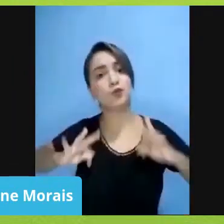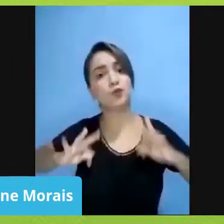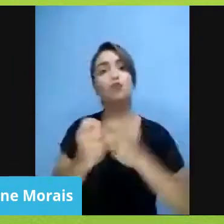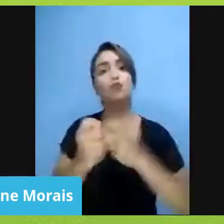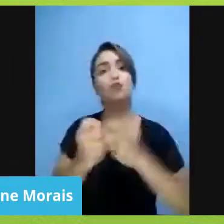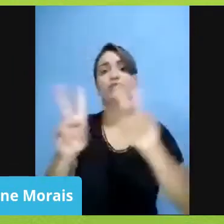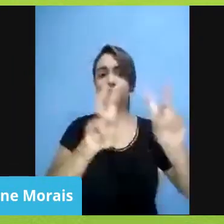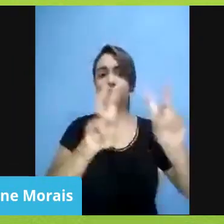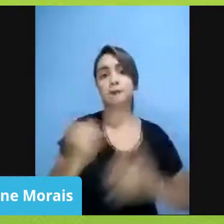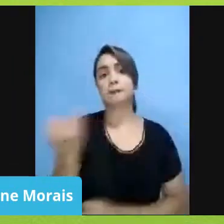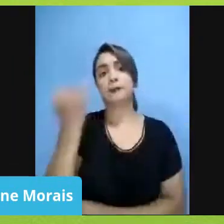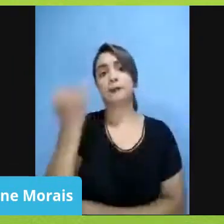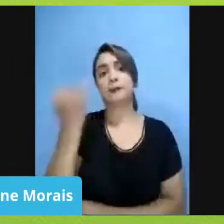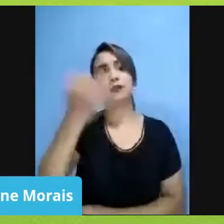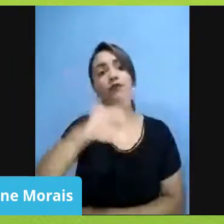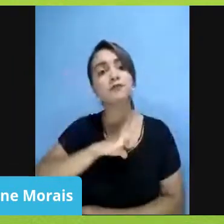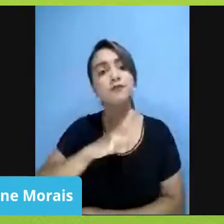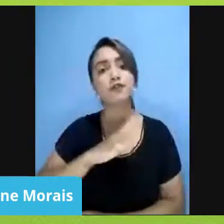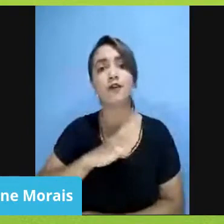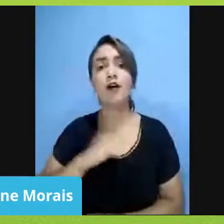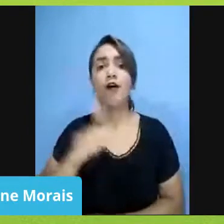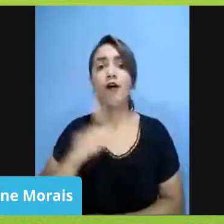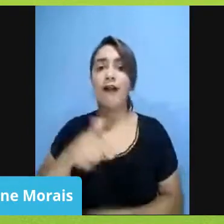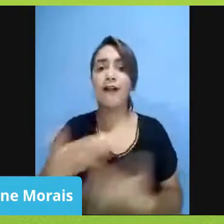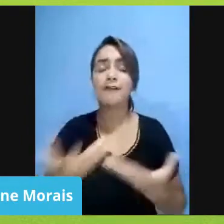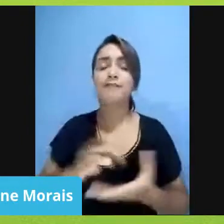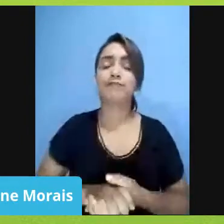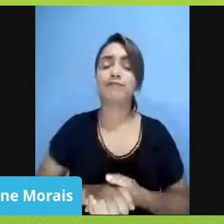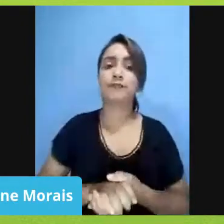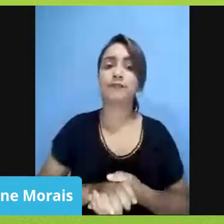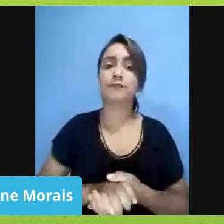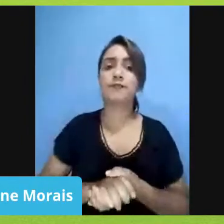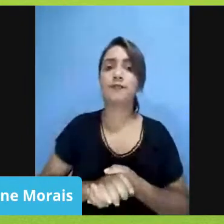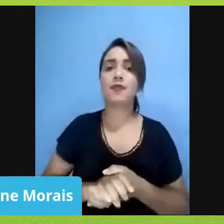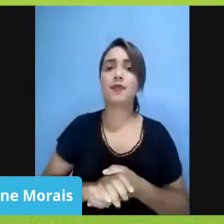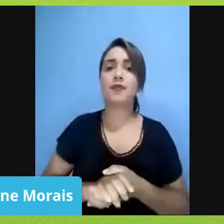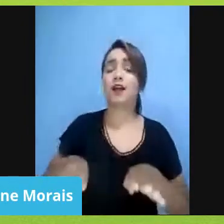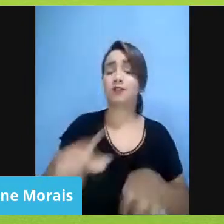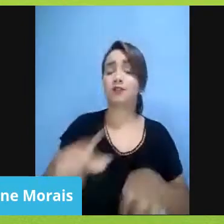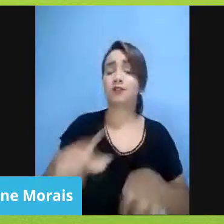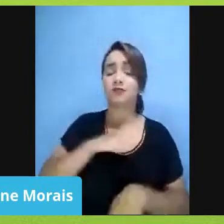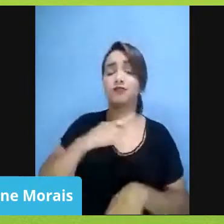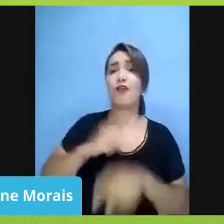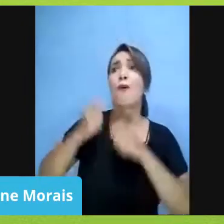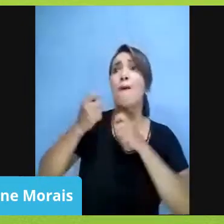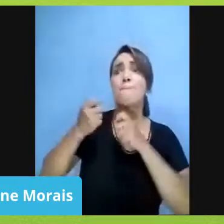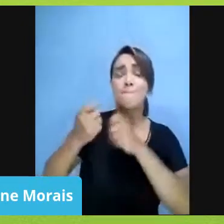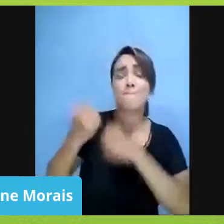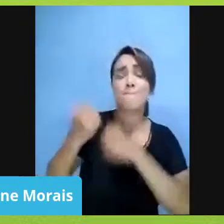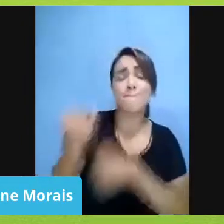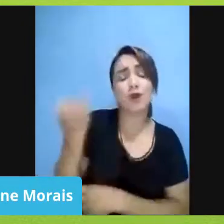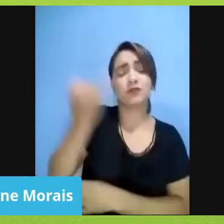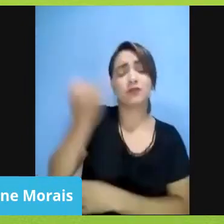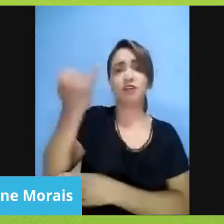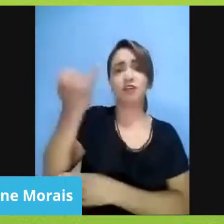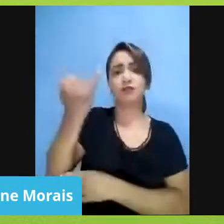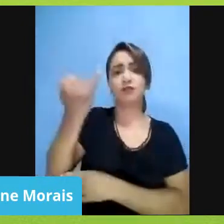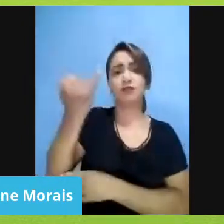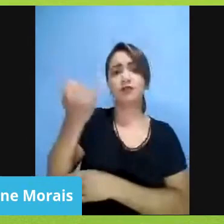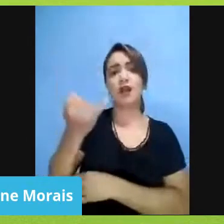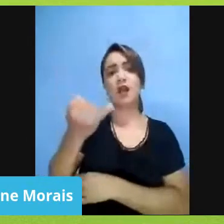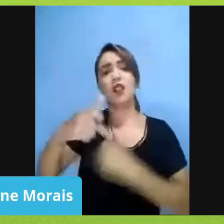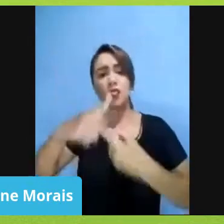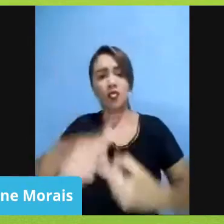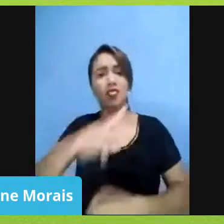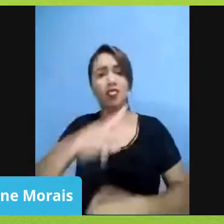muito importantes e que tiveram ali manifestações importantes da Procuradoria, que, como nós sabemos, tem um